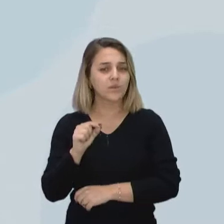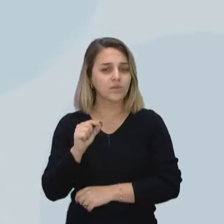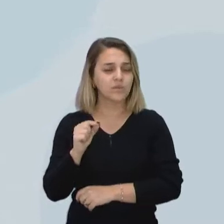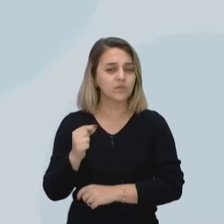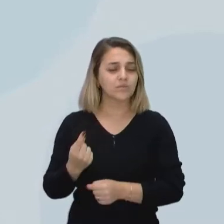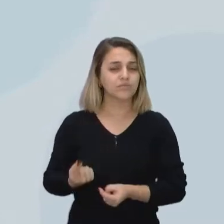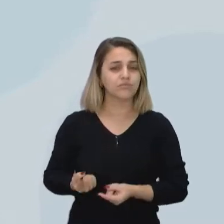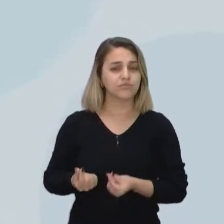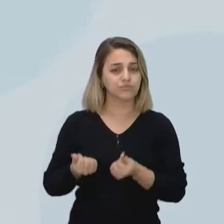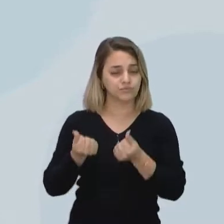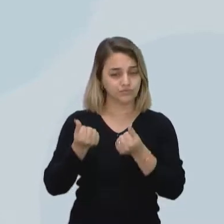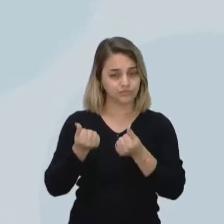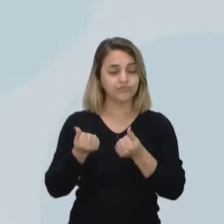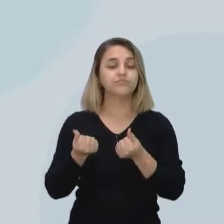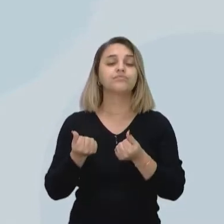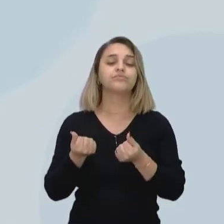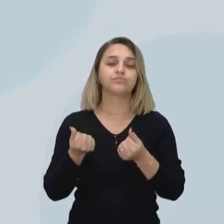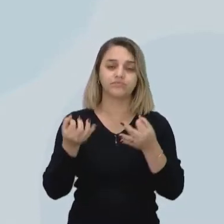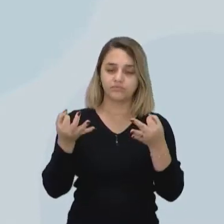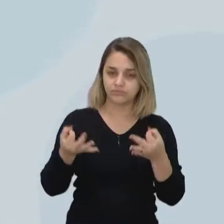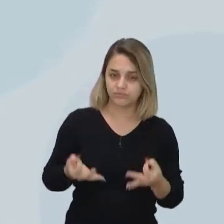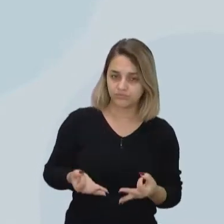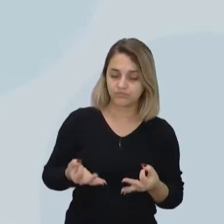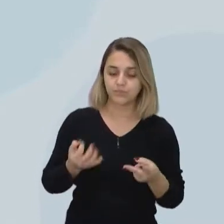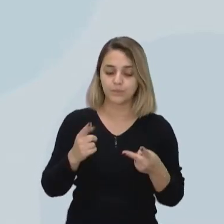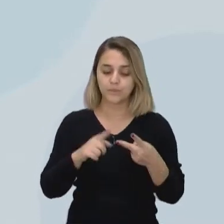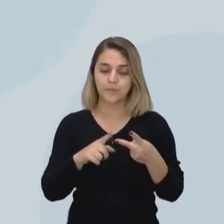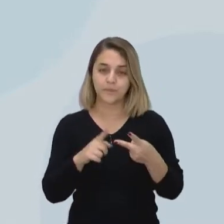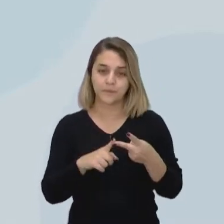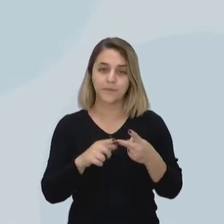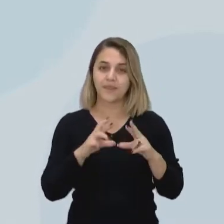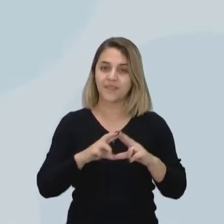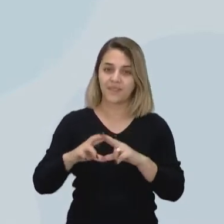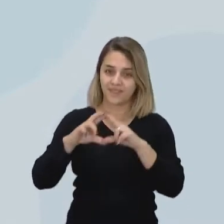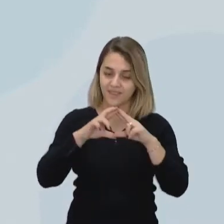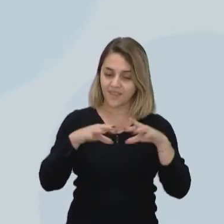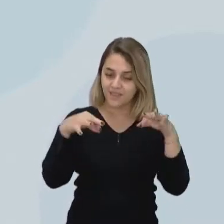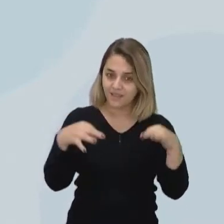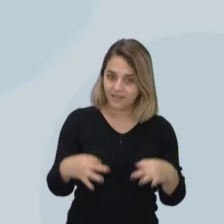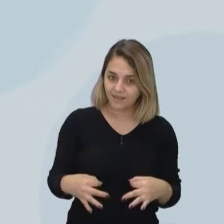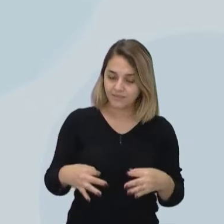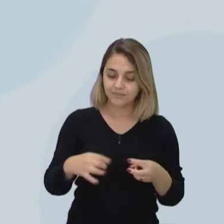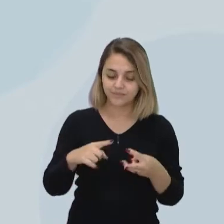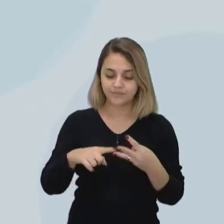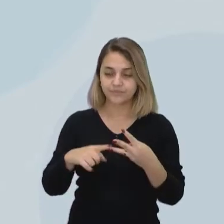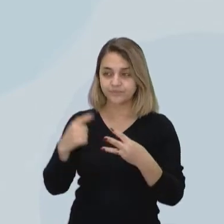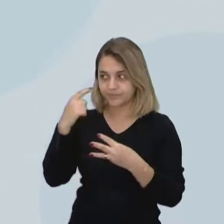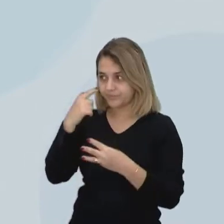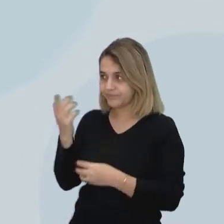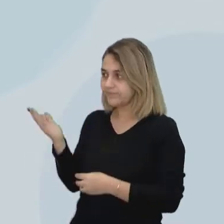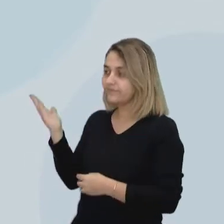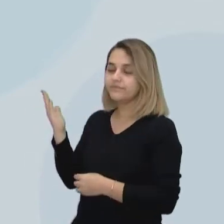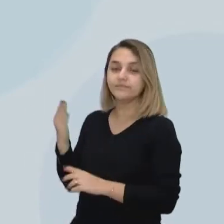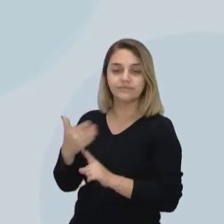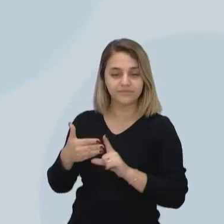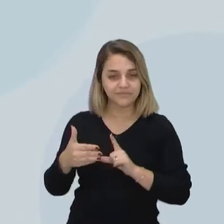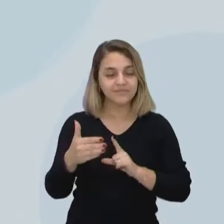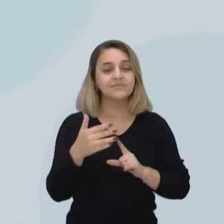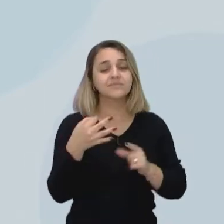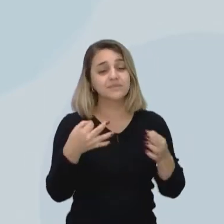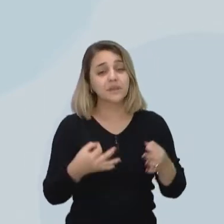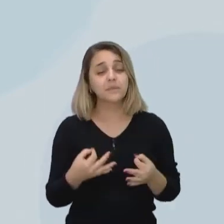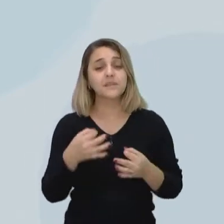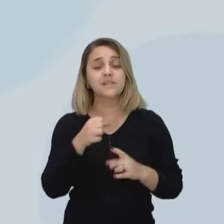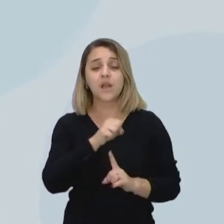ecologicamente correta, de que ela seja, como a gente colocou aí no slide para vocês, de que ela seja socialmente justo,